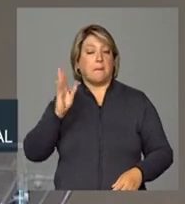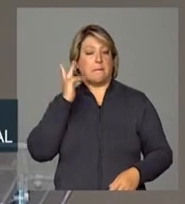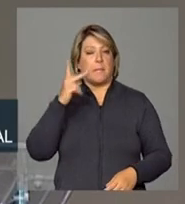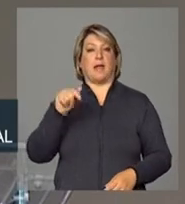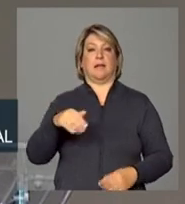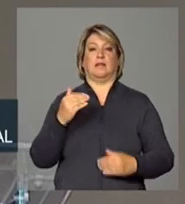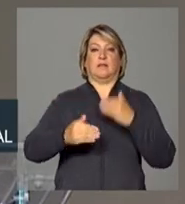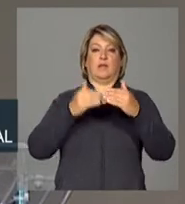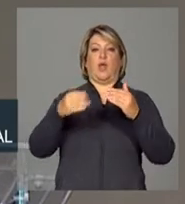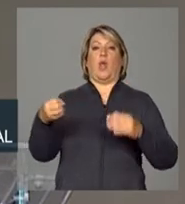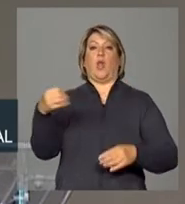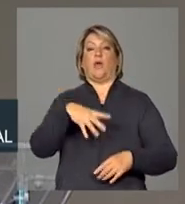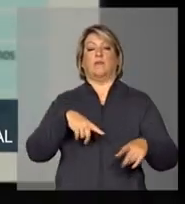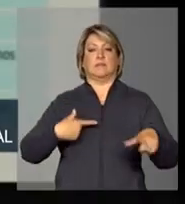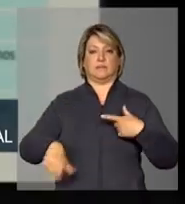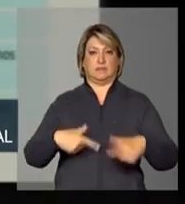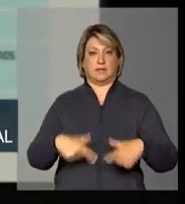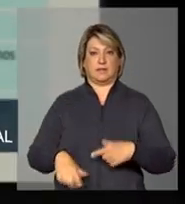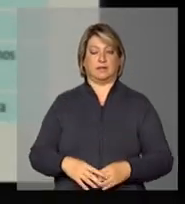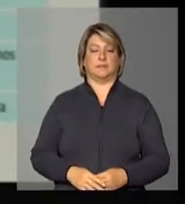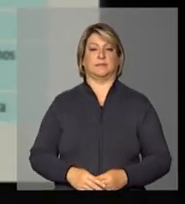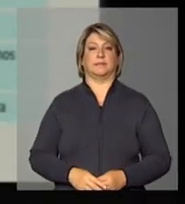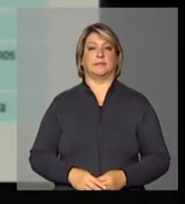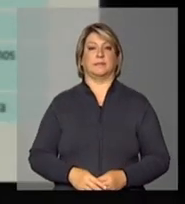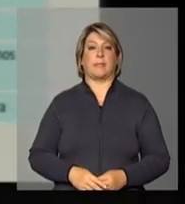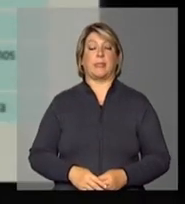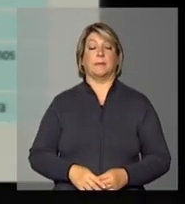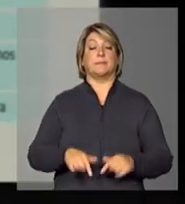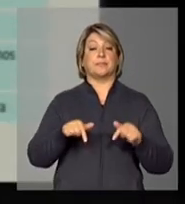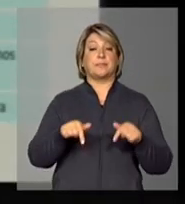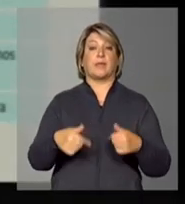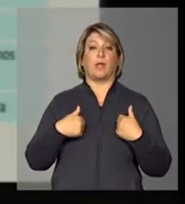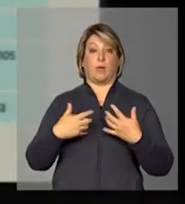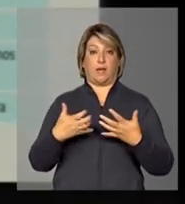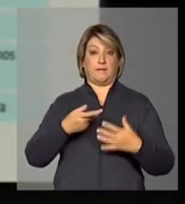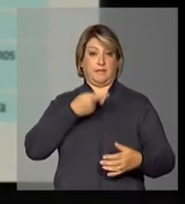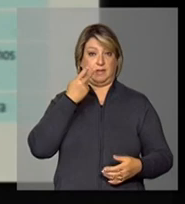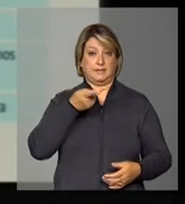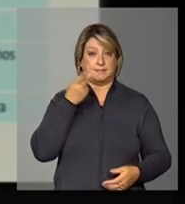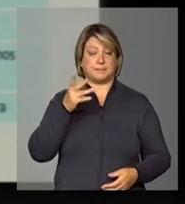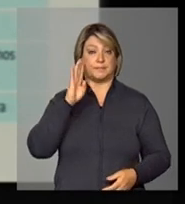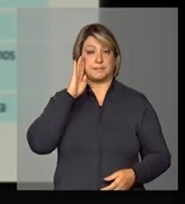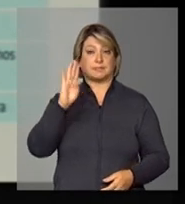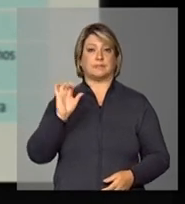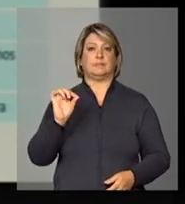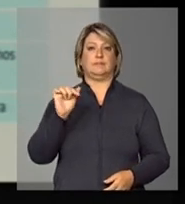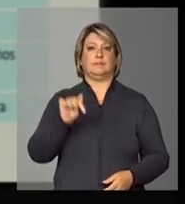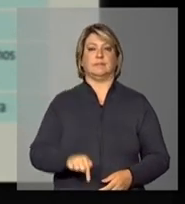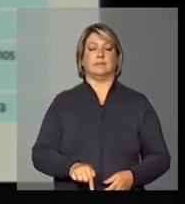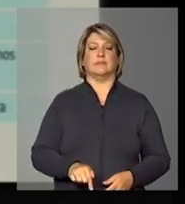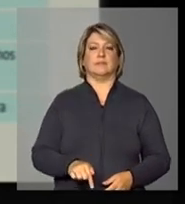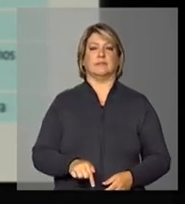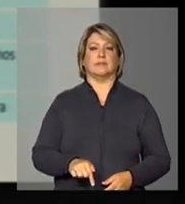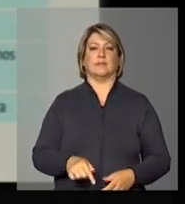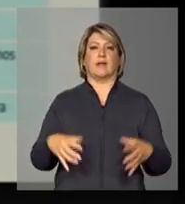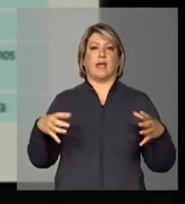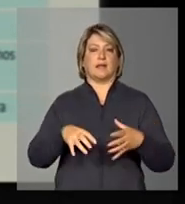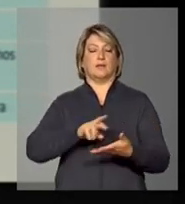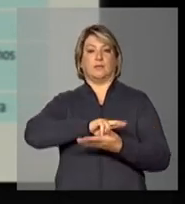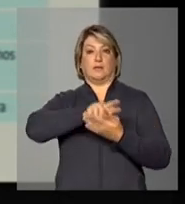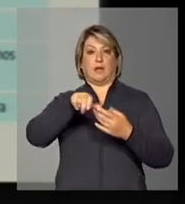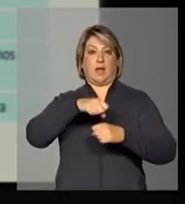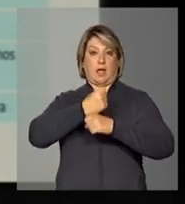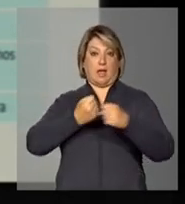desenvolvimento de novas atividades e aqui eu quero chamar a atenção aqui entre os grandes e vários